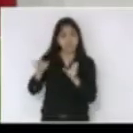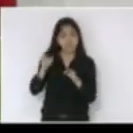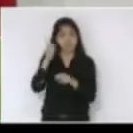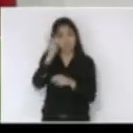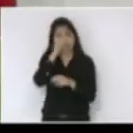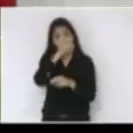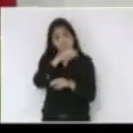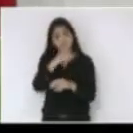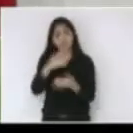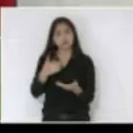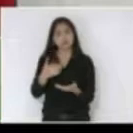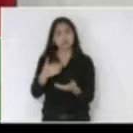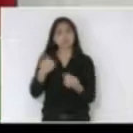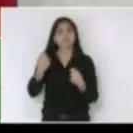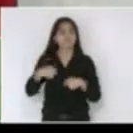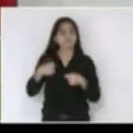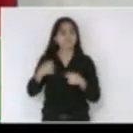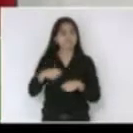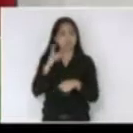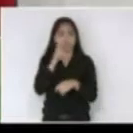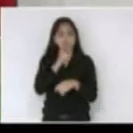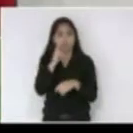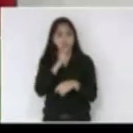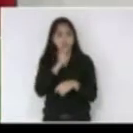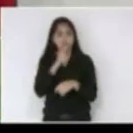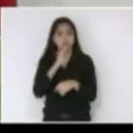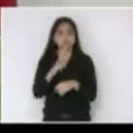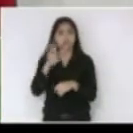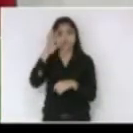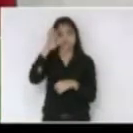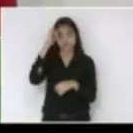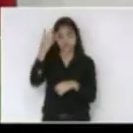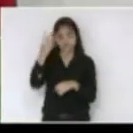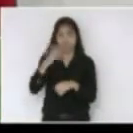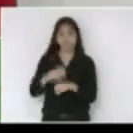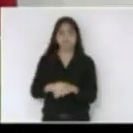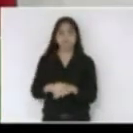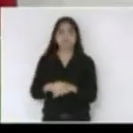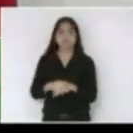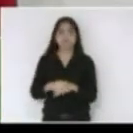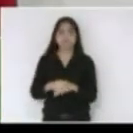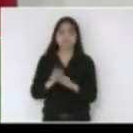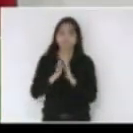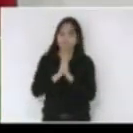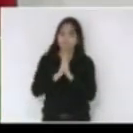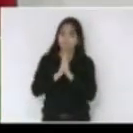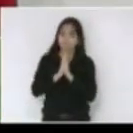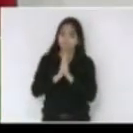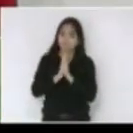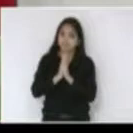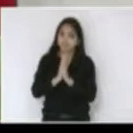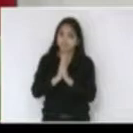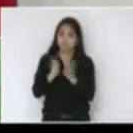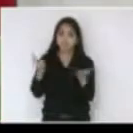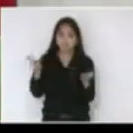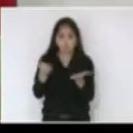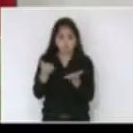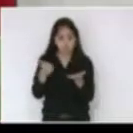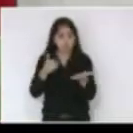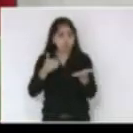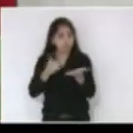os aspectos então nós precisamos corrigir essa distorção por isso senhor presidente eu faço aqui um apelo hoje vamos